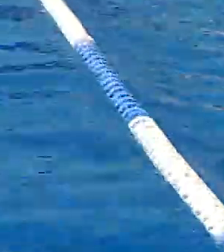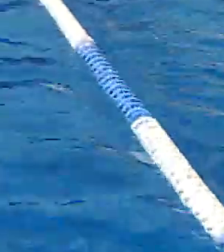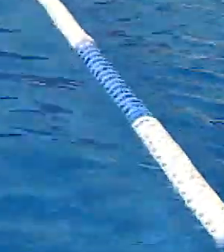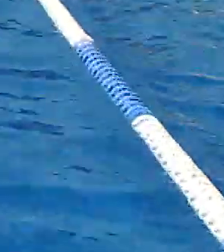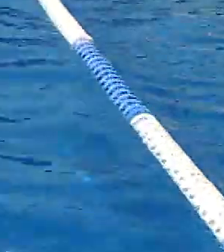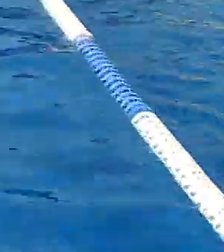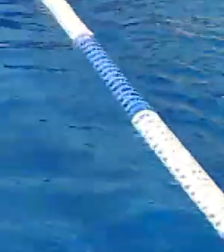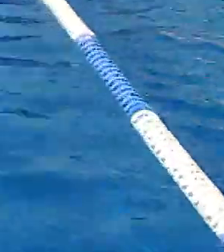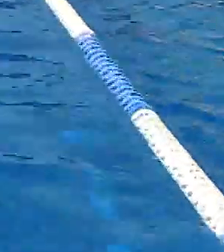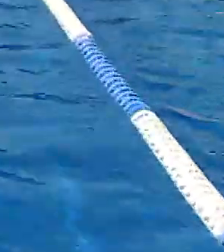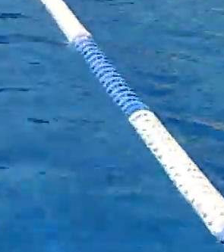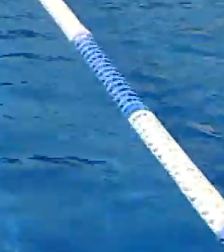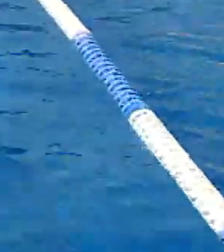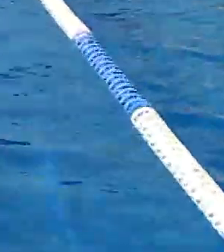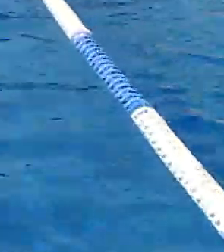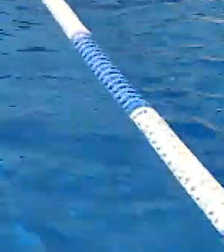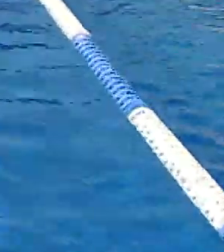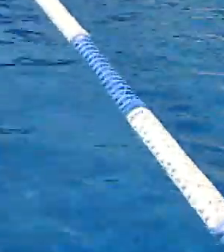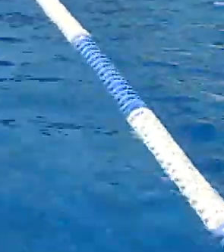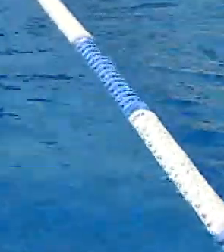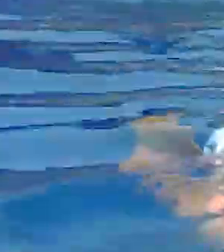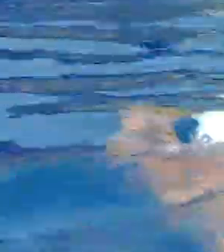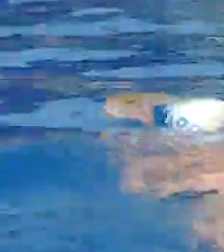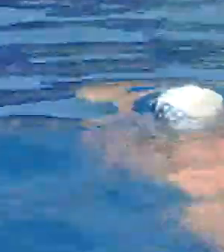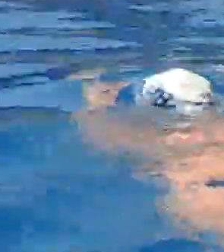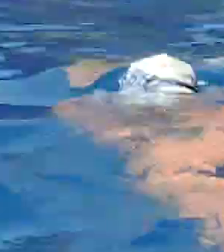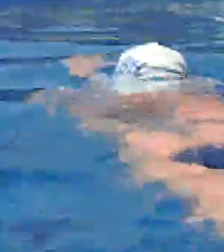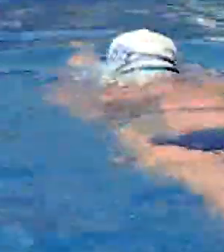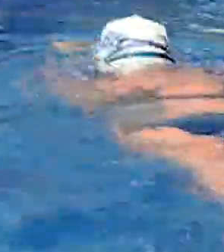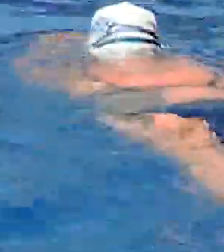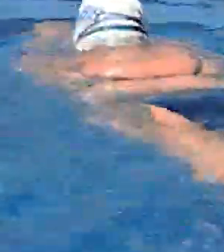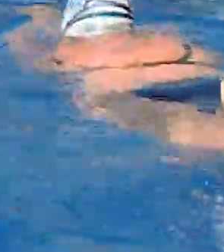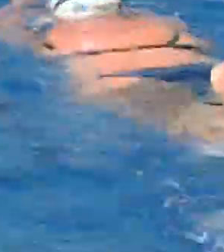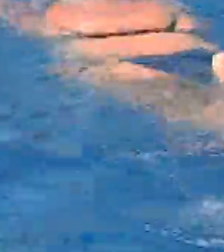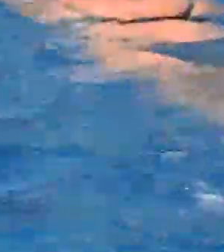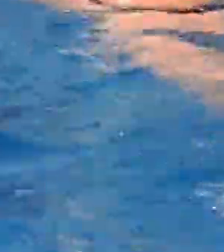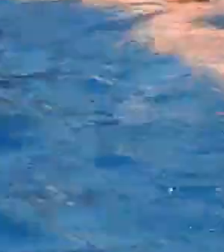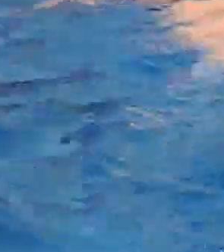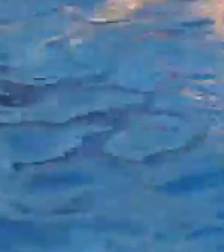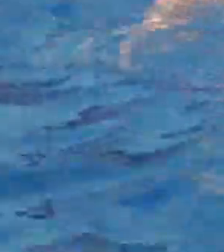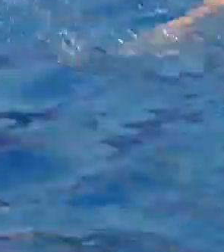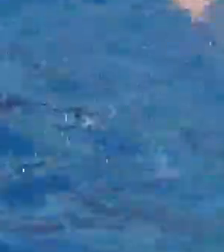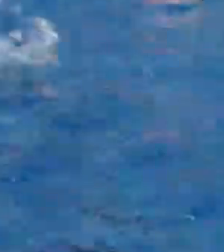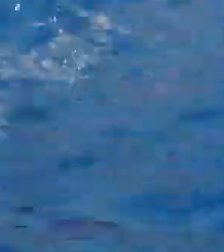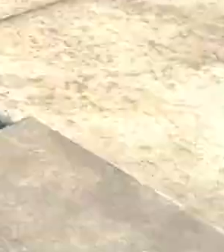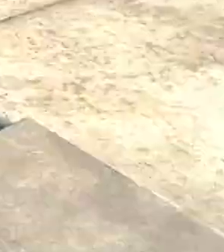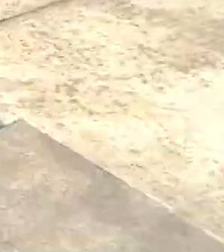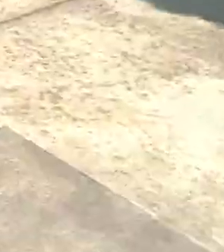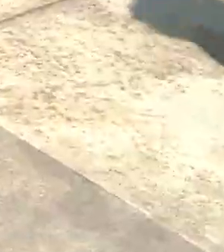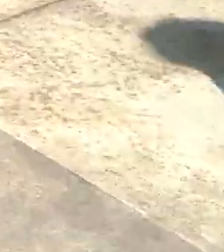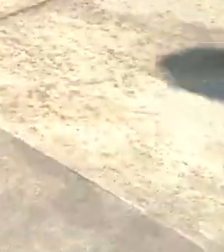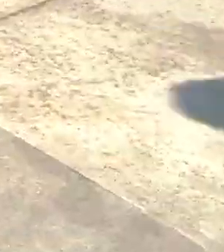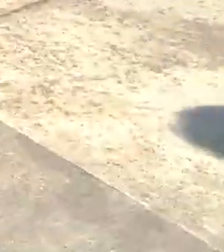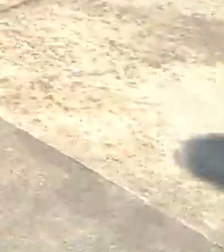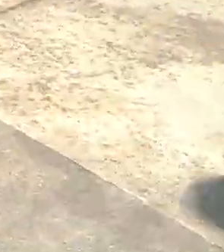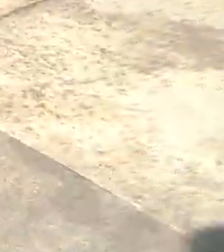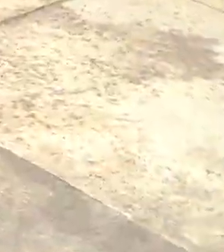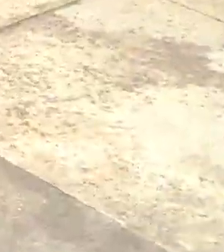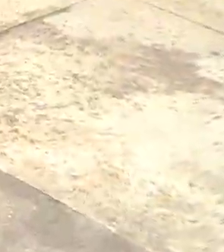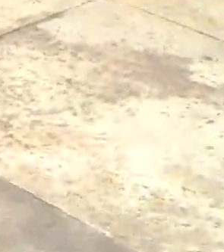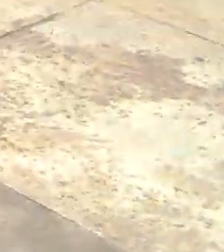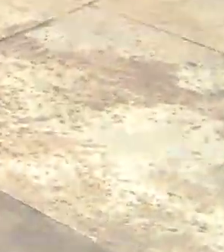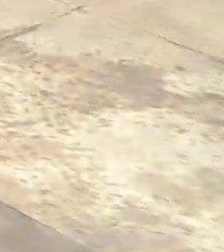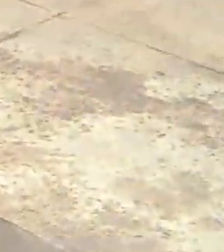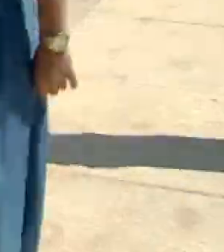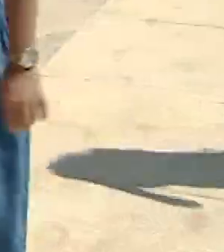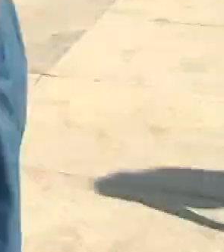Fernanda de frente para uma piscina com raios. Uma mulher dá braçadas, sobe a escala da piscina e cumprimenta a Fernanda com uma batida de mãos. Ela tem síndrome de Down.